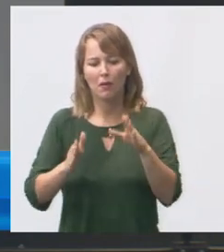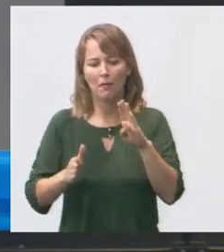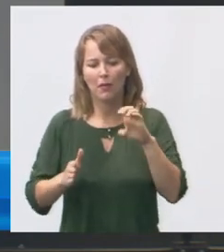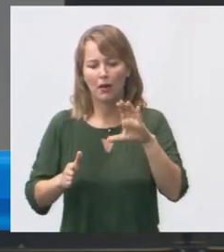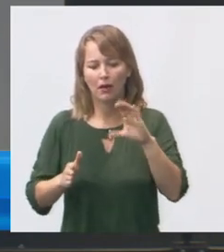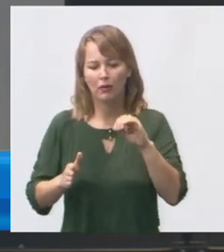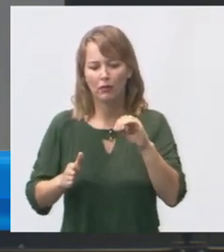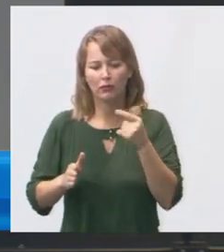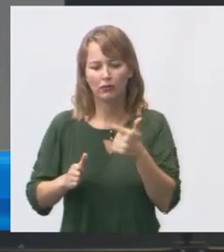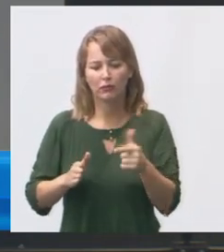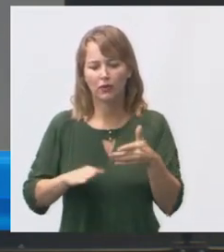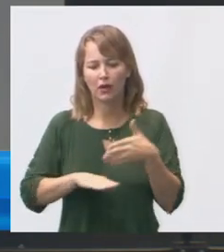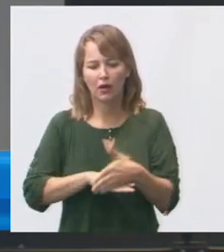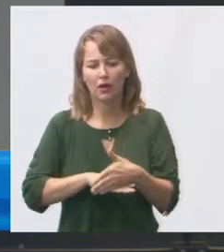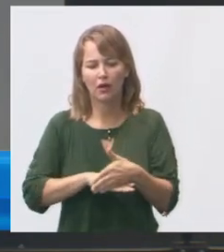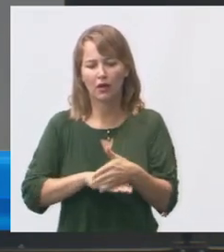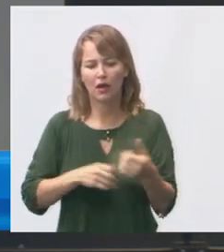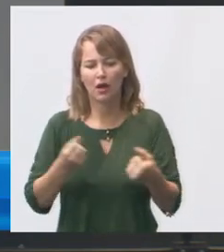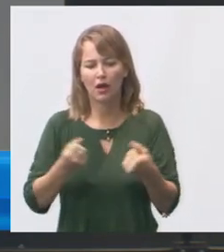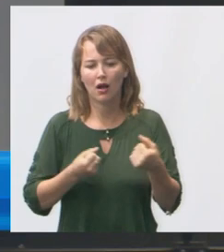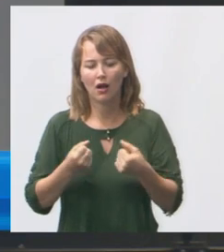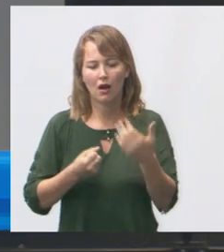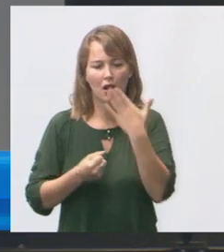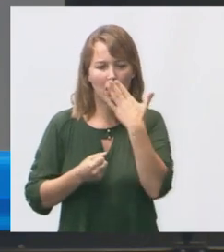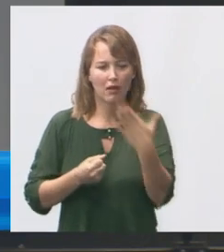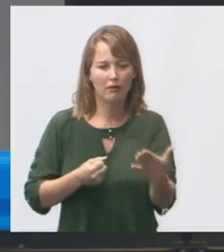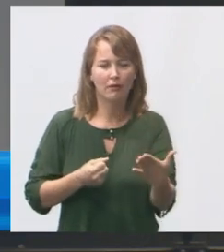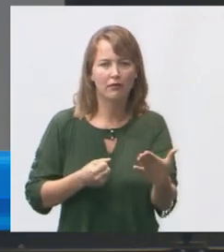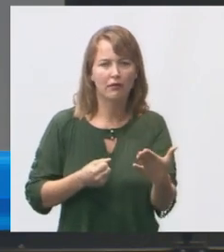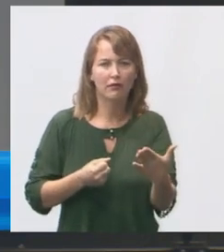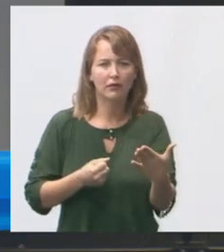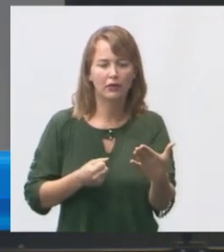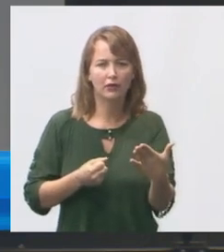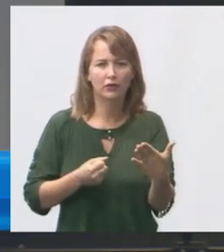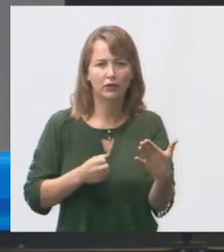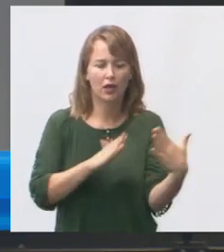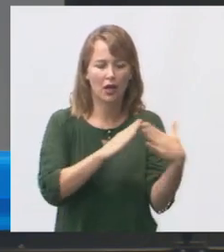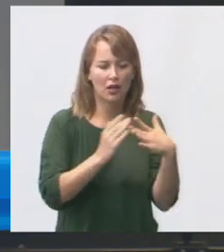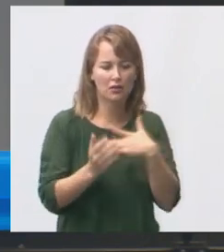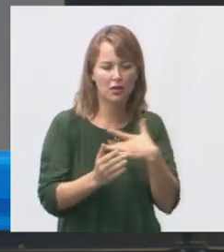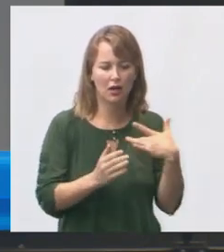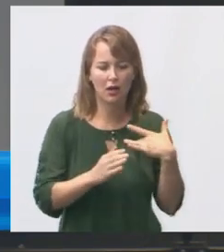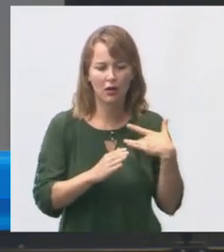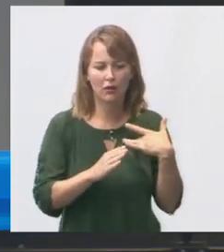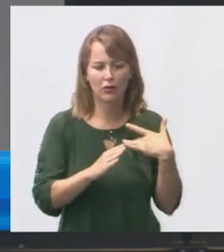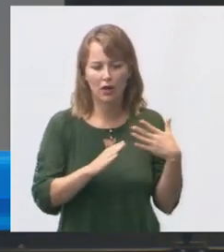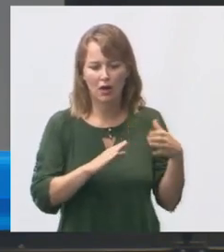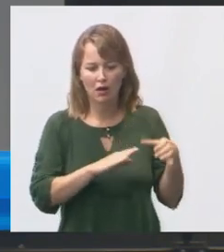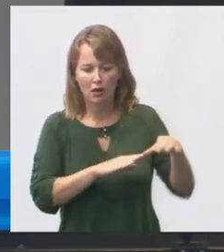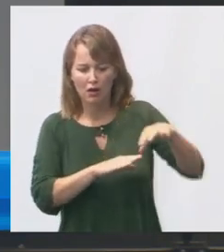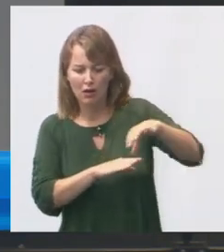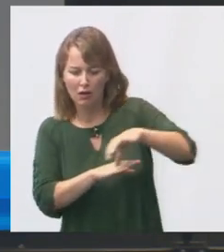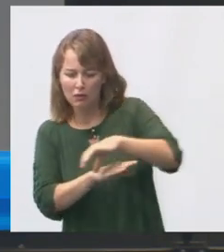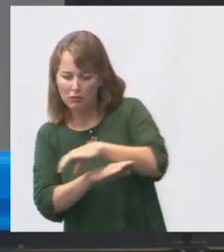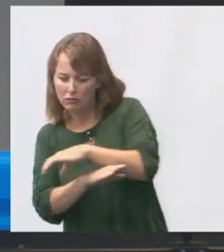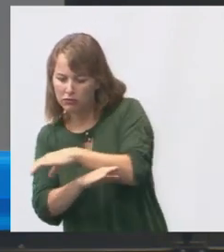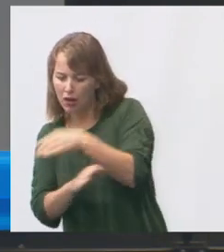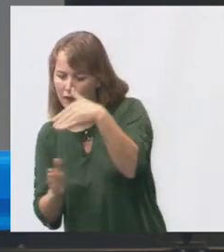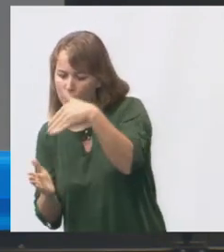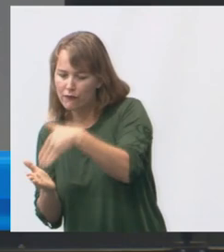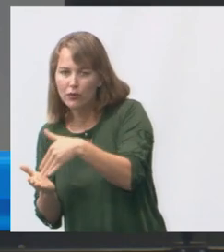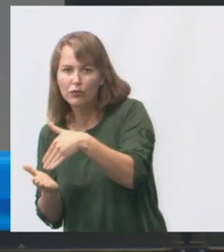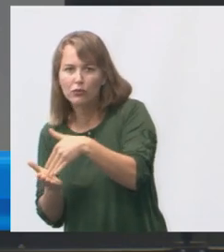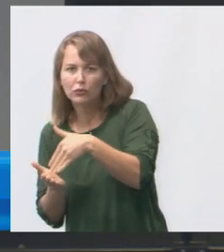carro nem nada em frente fica a unidade de saúde você entra no beco lá no fundo está a escola então é essa rua aqui que dá